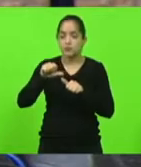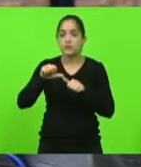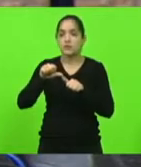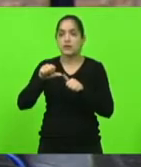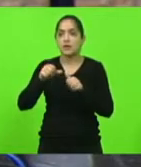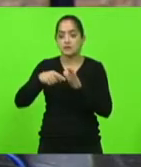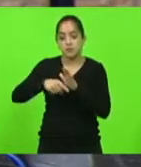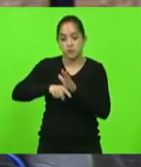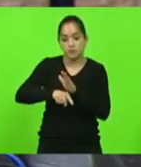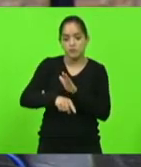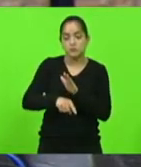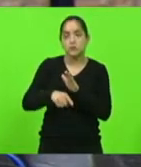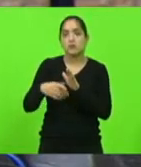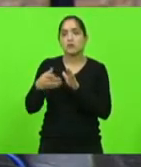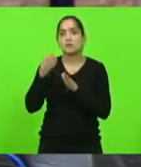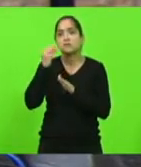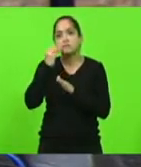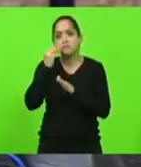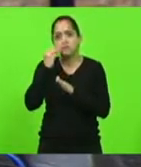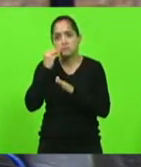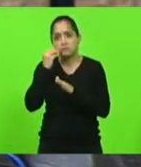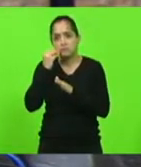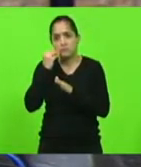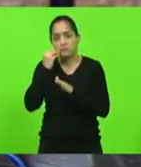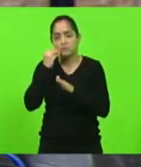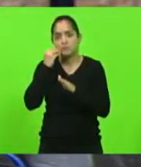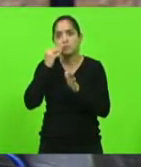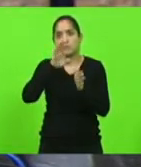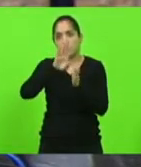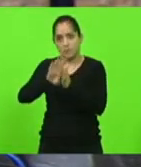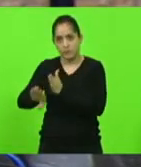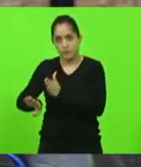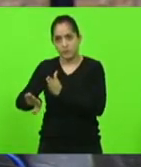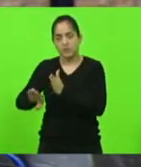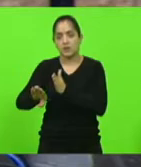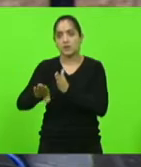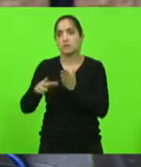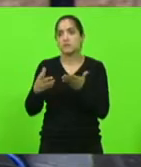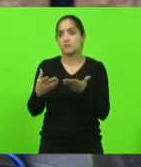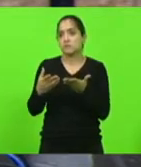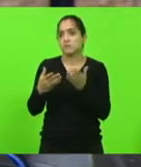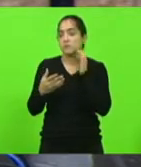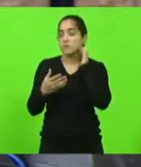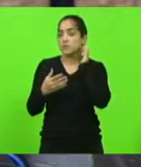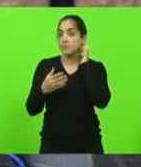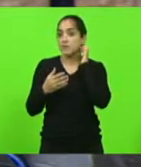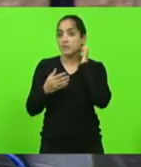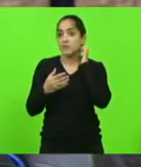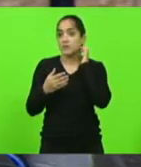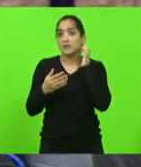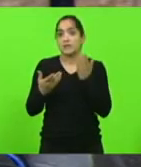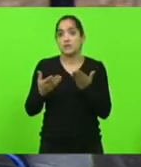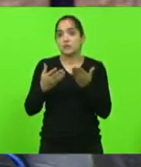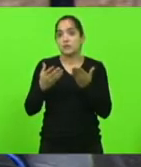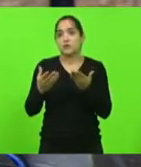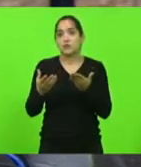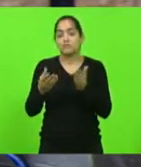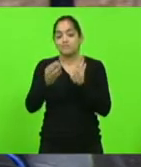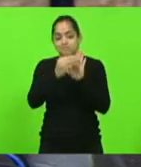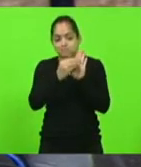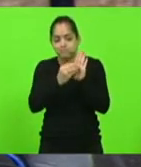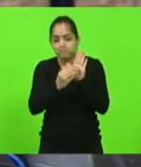mas é óbvio que tem que derrubar esse veto o que a gente está fazendo a gente não está colocando mais uma a gente